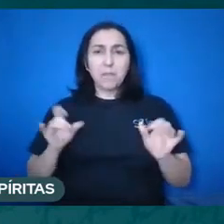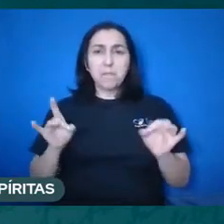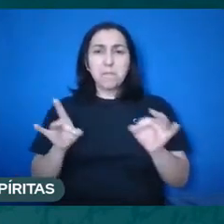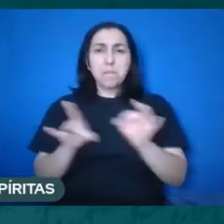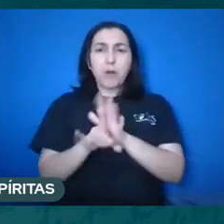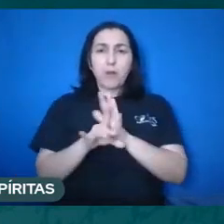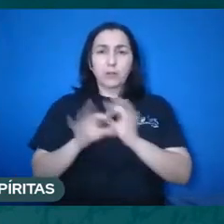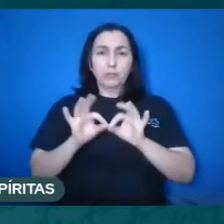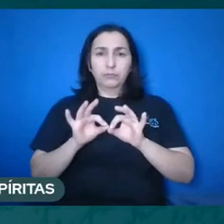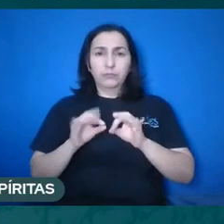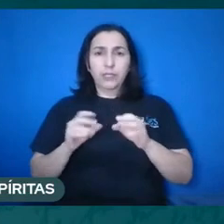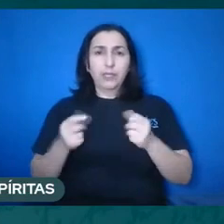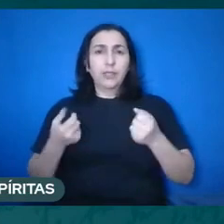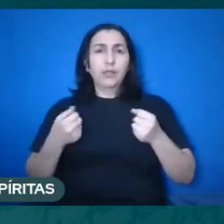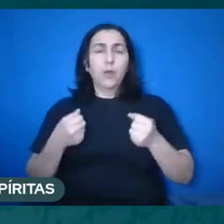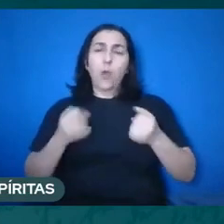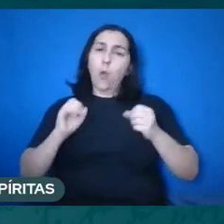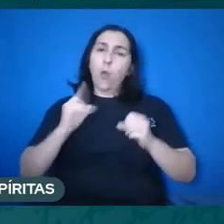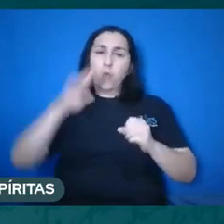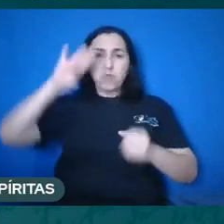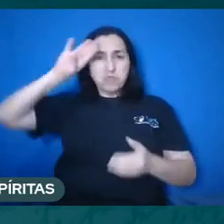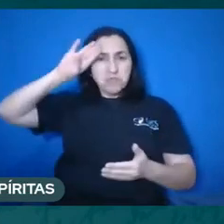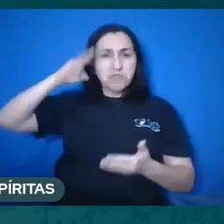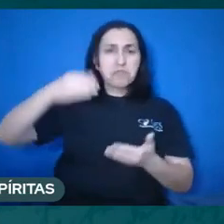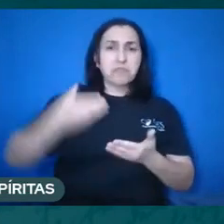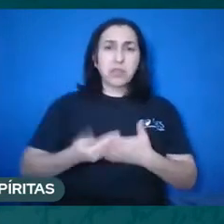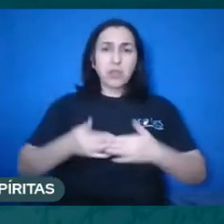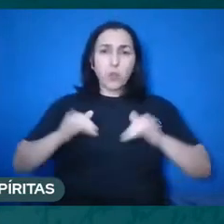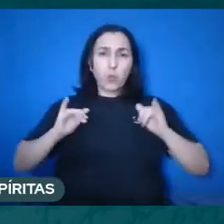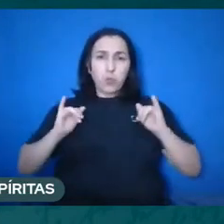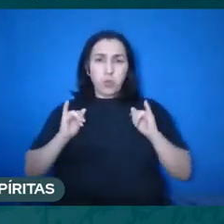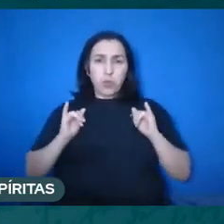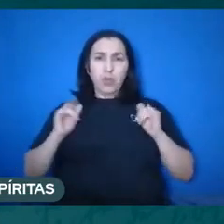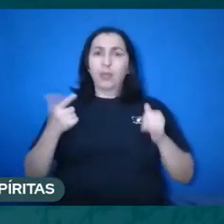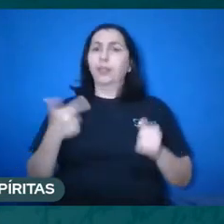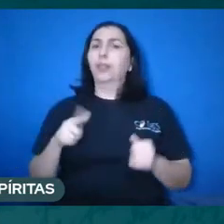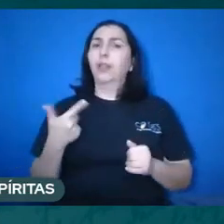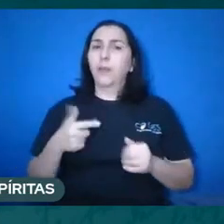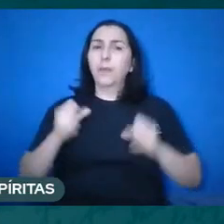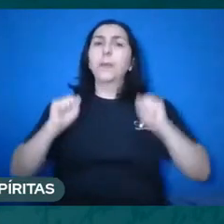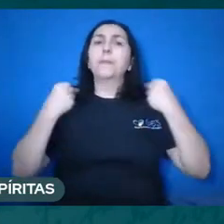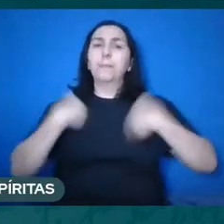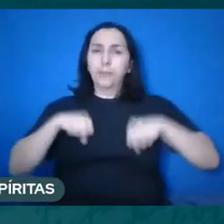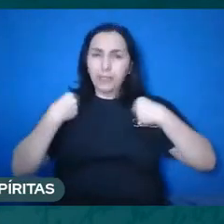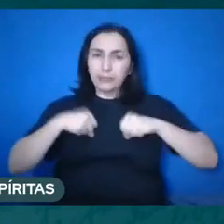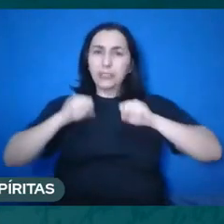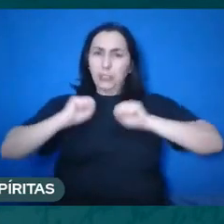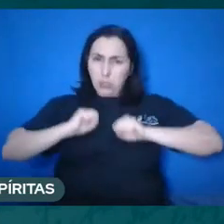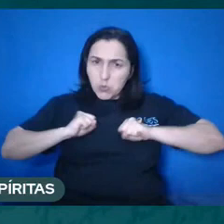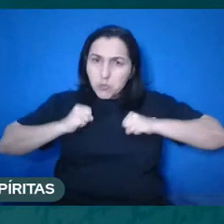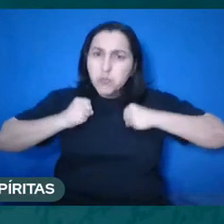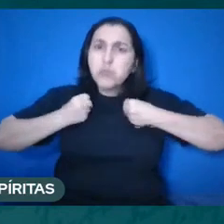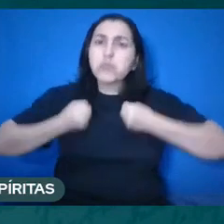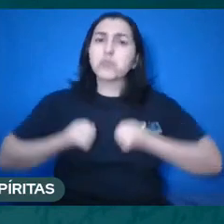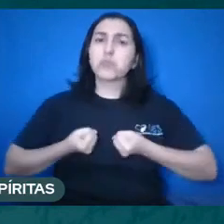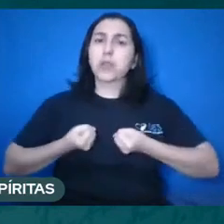menor esforço. E aí nós entendemos porque o apóstolo Paulo foi dizer peleja na fé. Peleja na fé porque a fé é